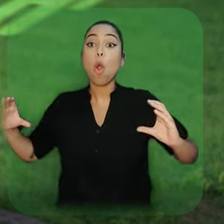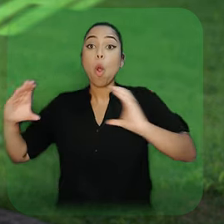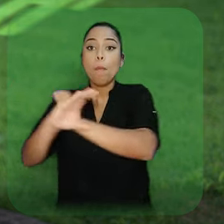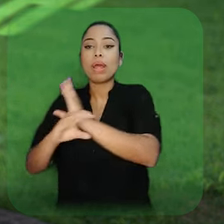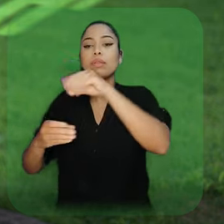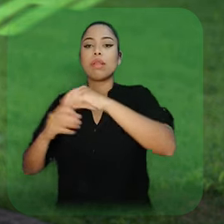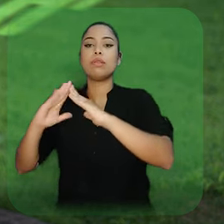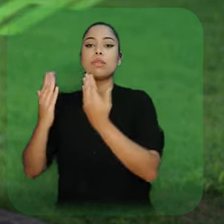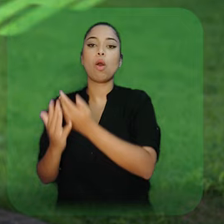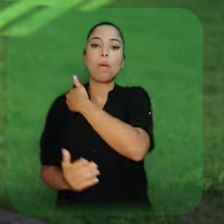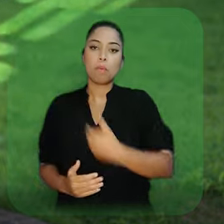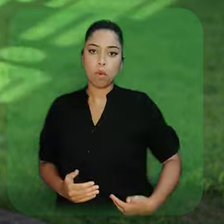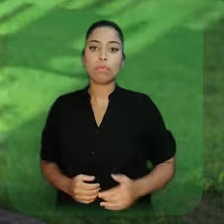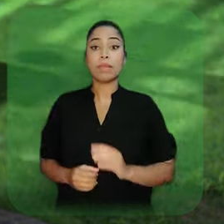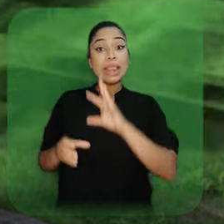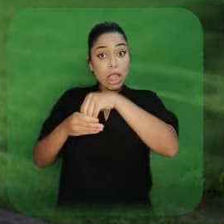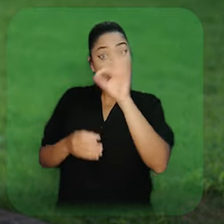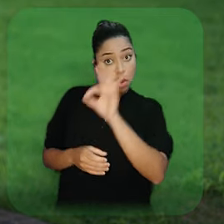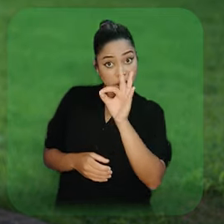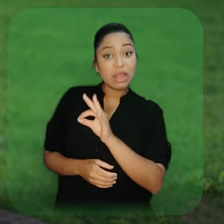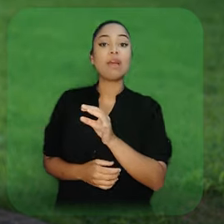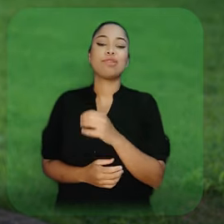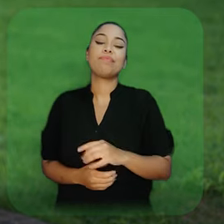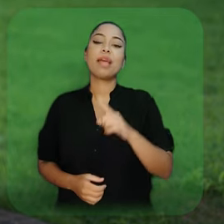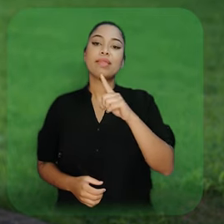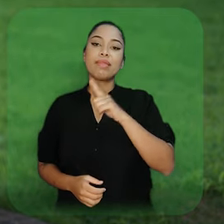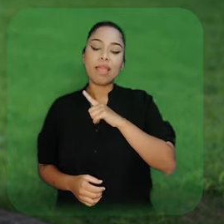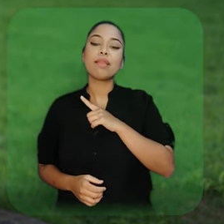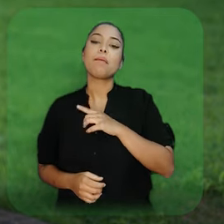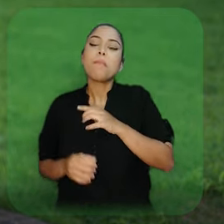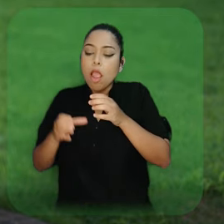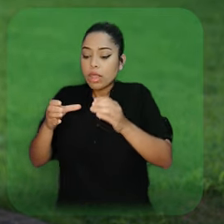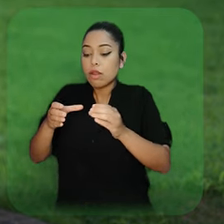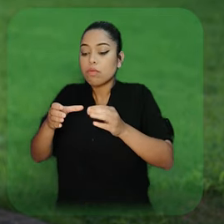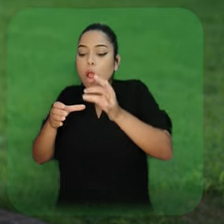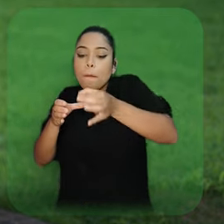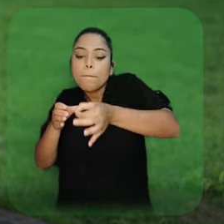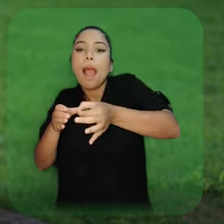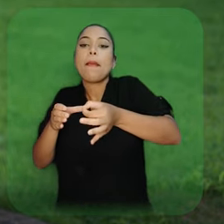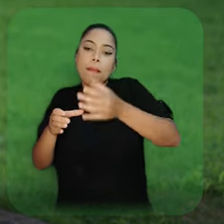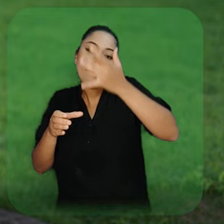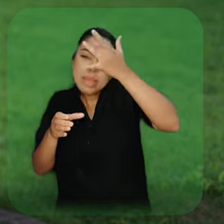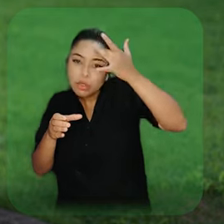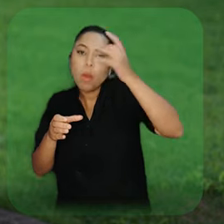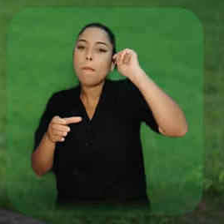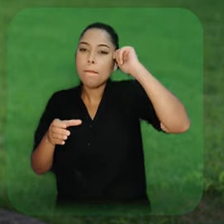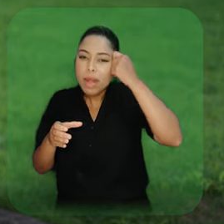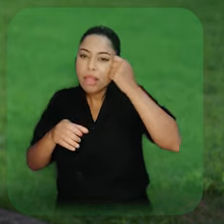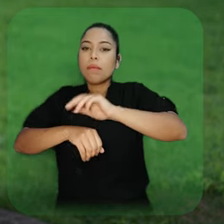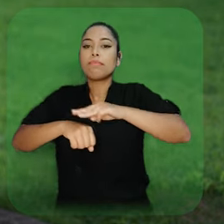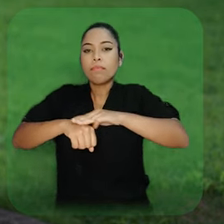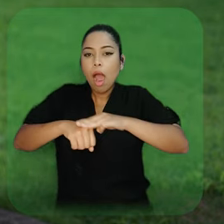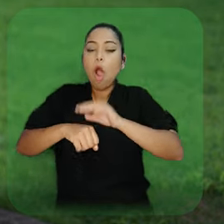ou médio integralmente em escola pública. Dentre esse quantitativo, há as subcotas